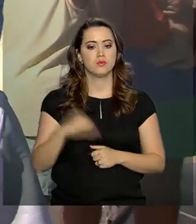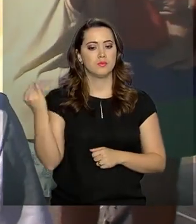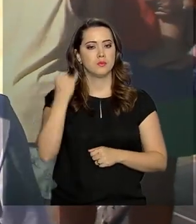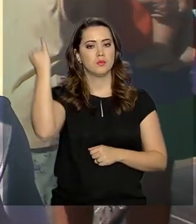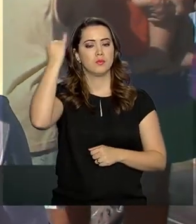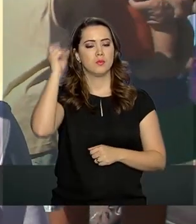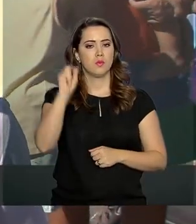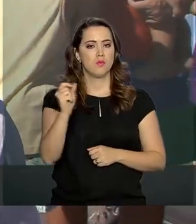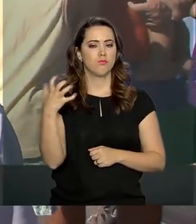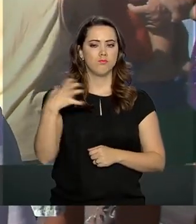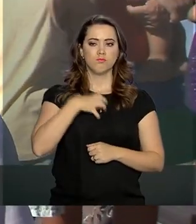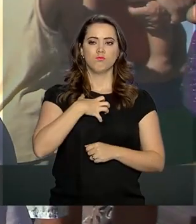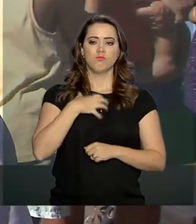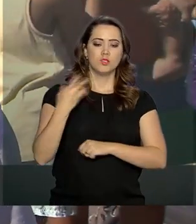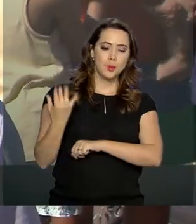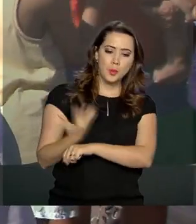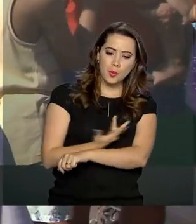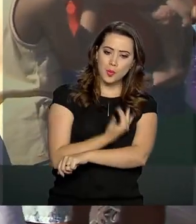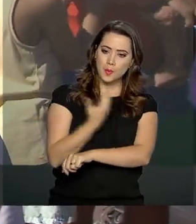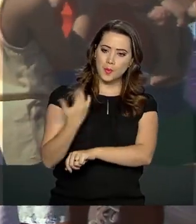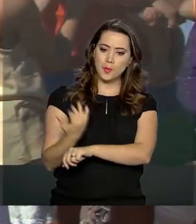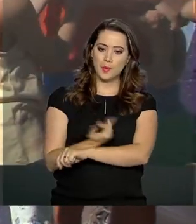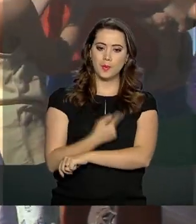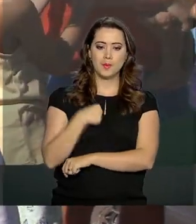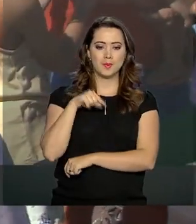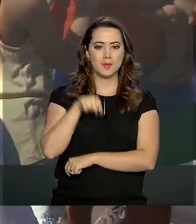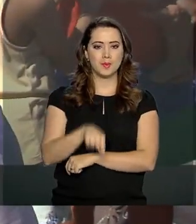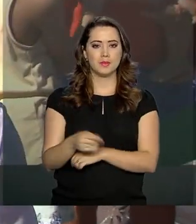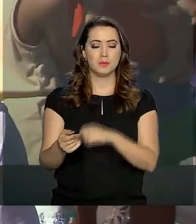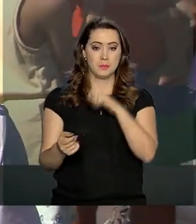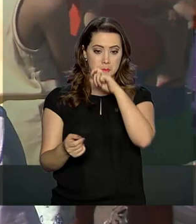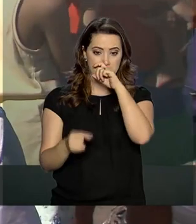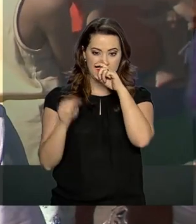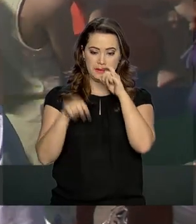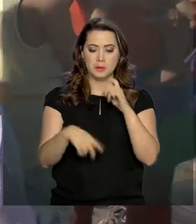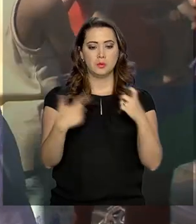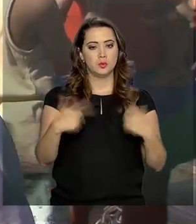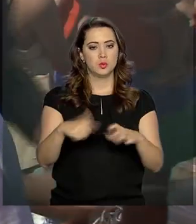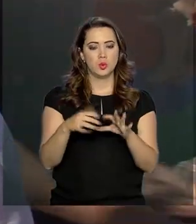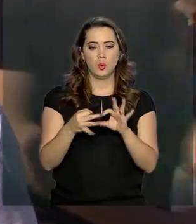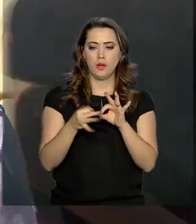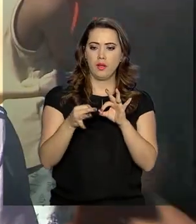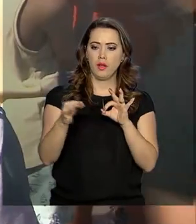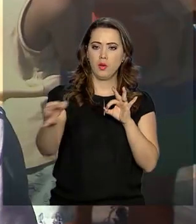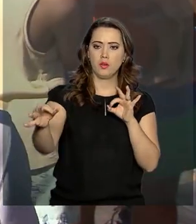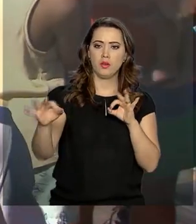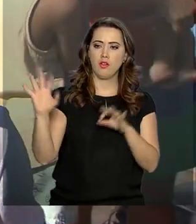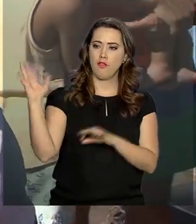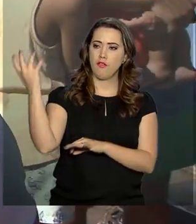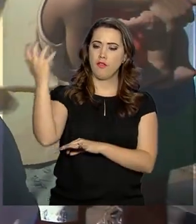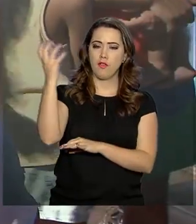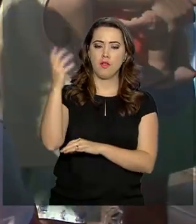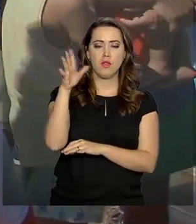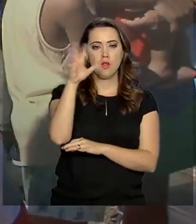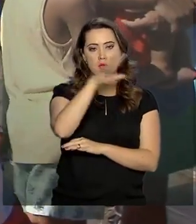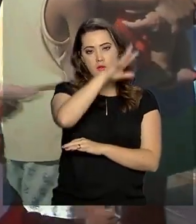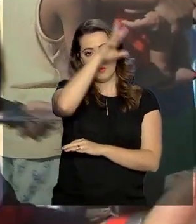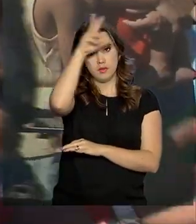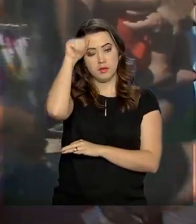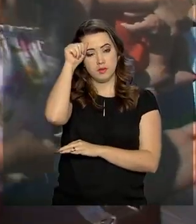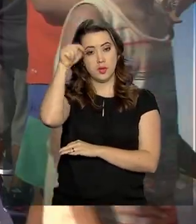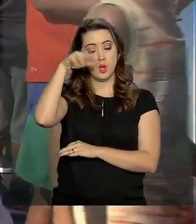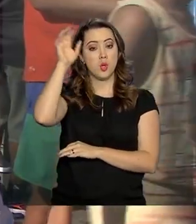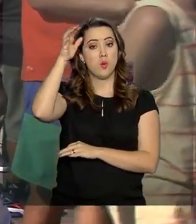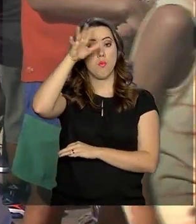emocionante, é uma emoção ímpar. Eu que venho de uma área extensa, que a Floresta Amazônia, eu sou do Acre, eu estou com minha